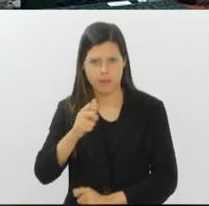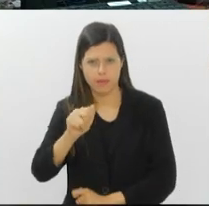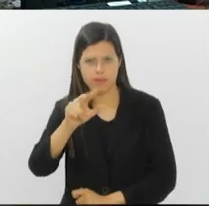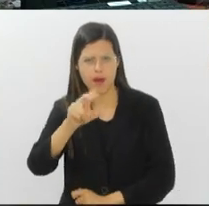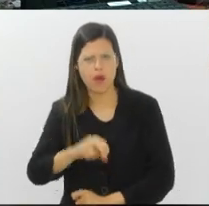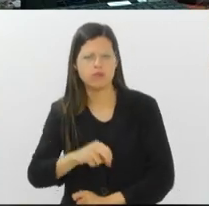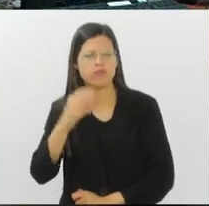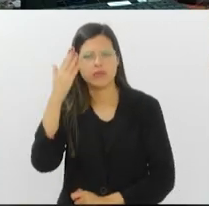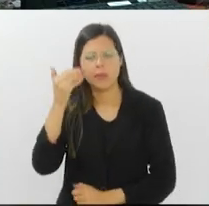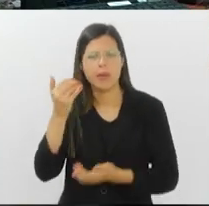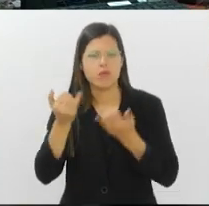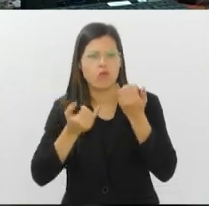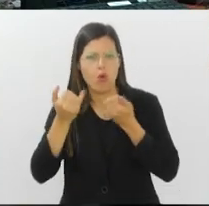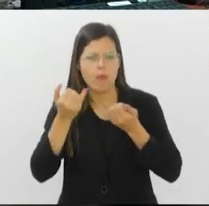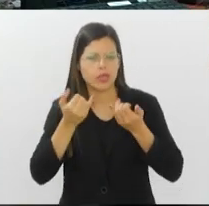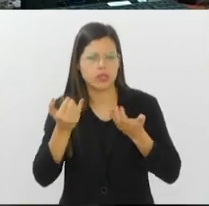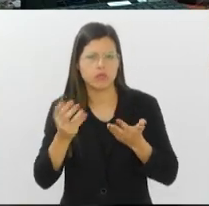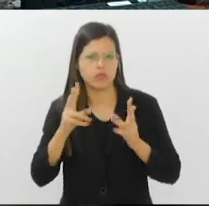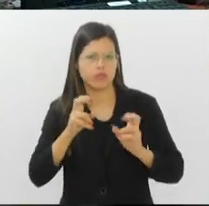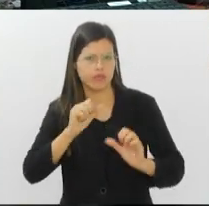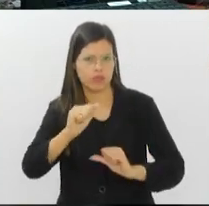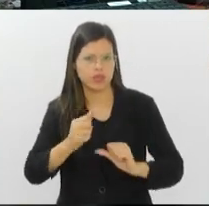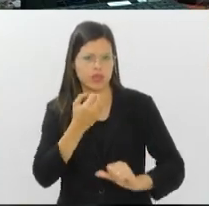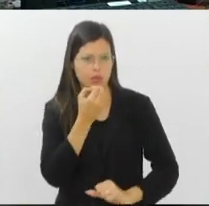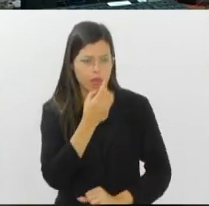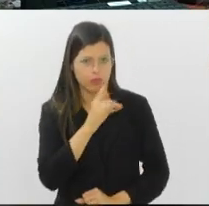informações sobre essa mudança. Bom dia, PV.